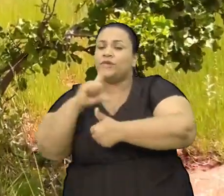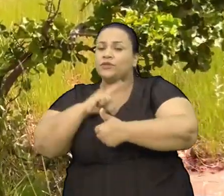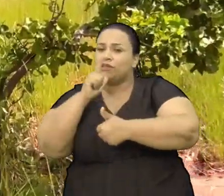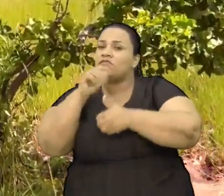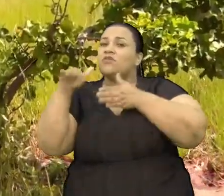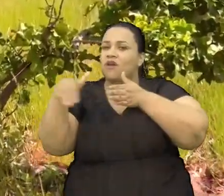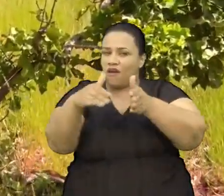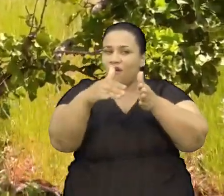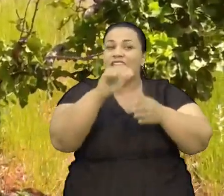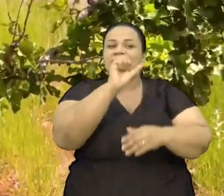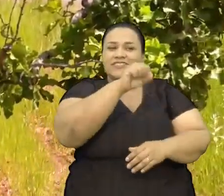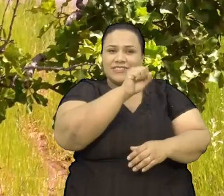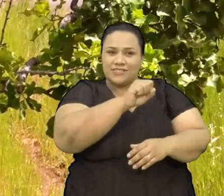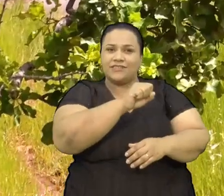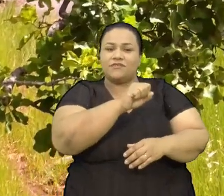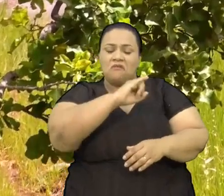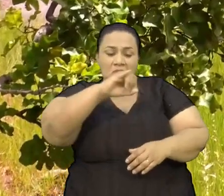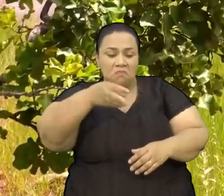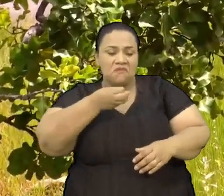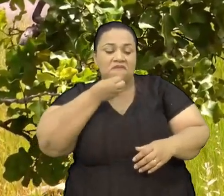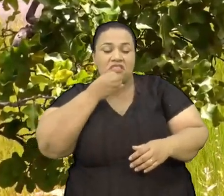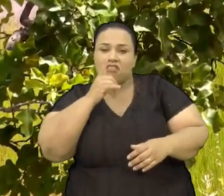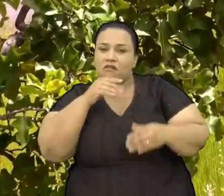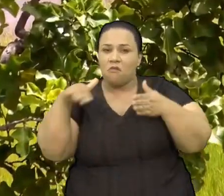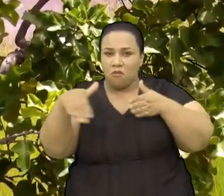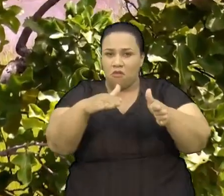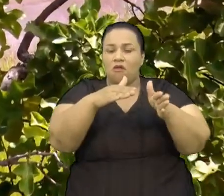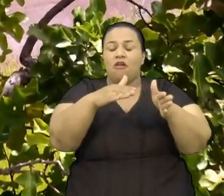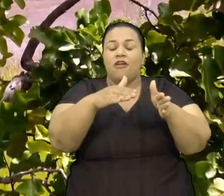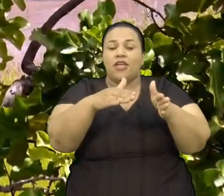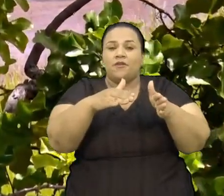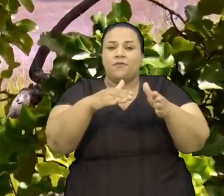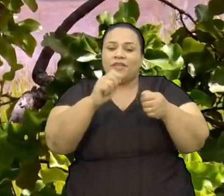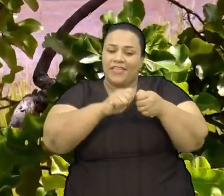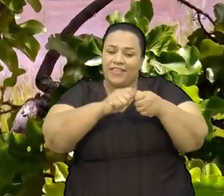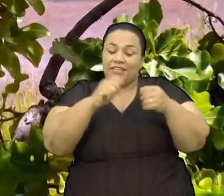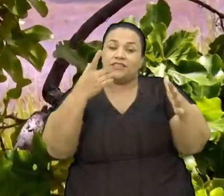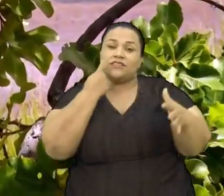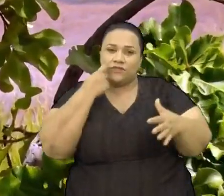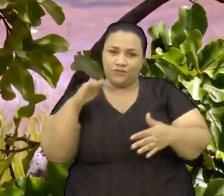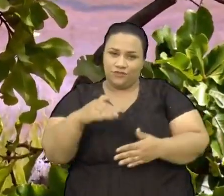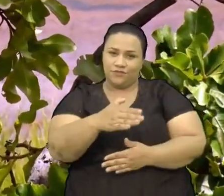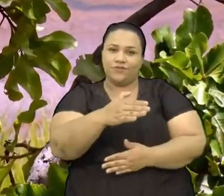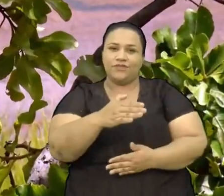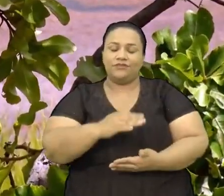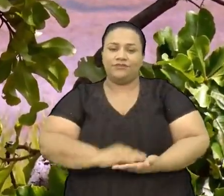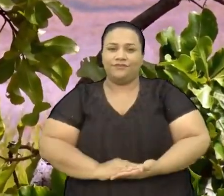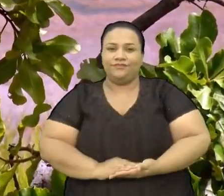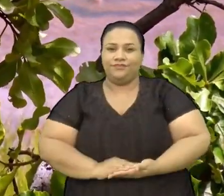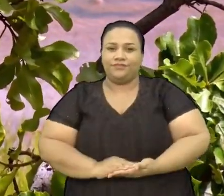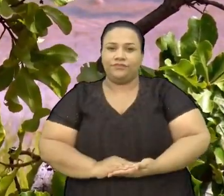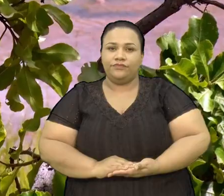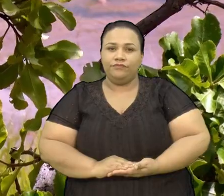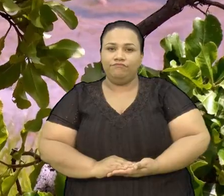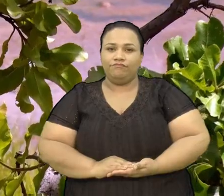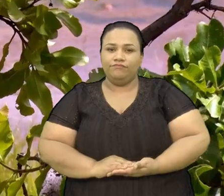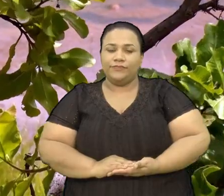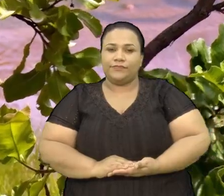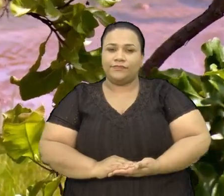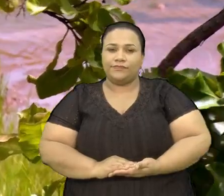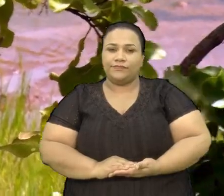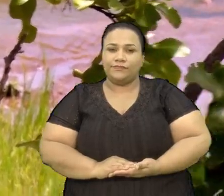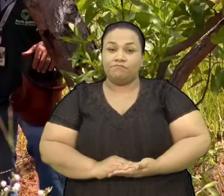o O córrego Exatamente Justamente Para a gente Aproveitar Essa água Que é do córrego E aí Fazer essa criação De peixes